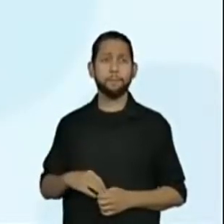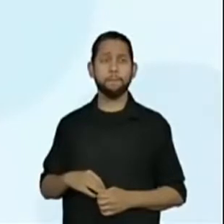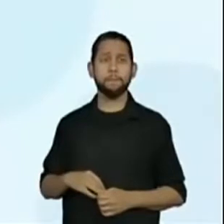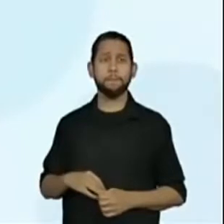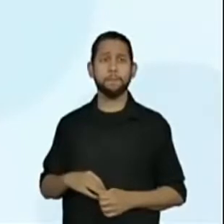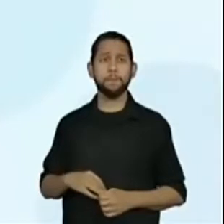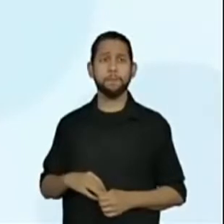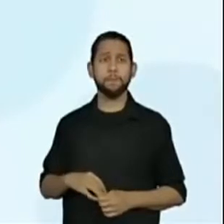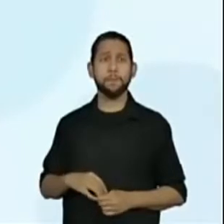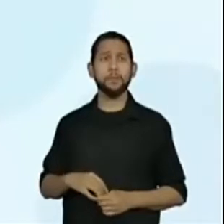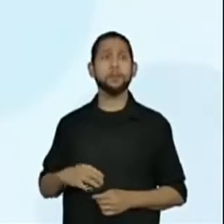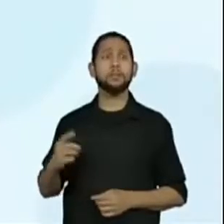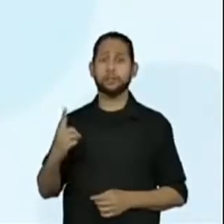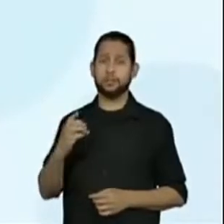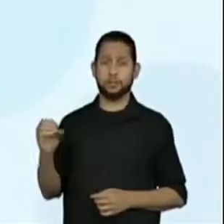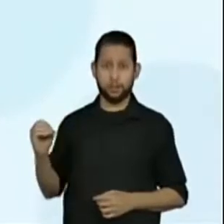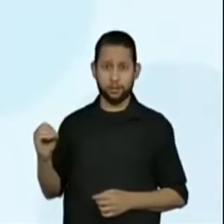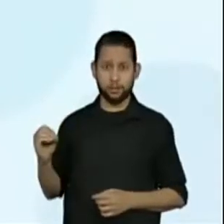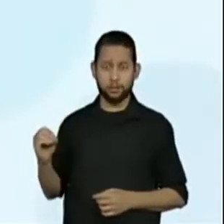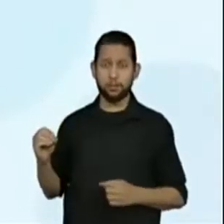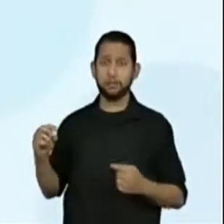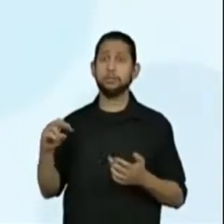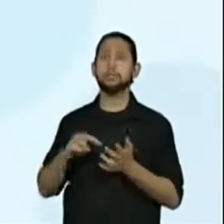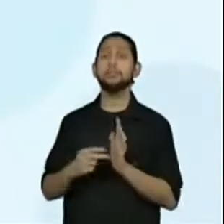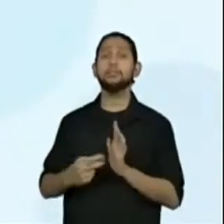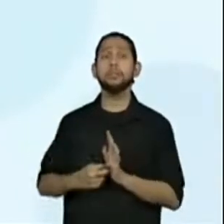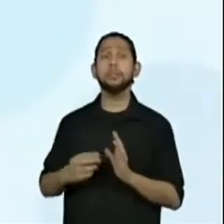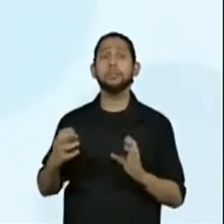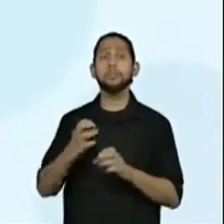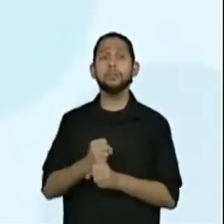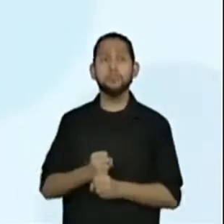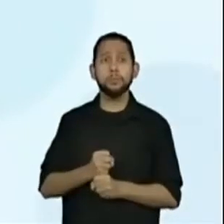é igual, corresponde,